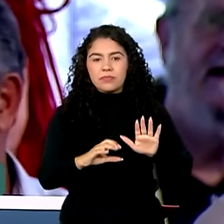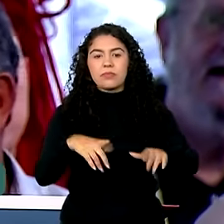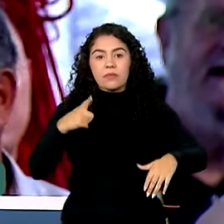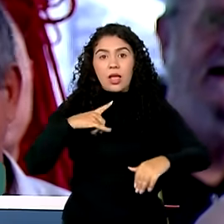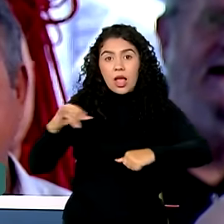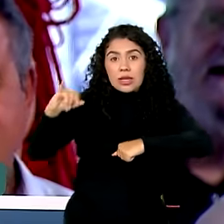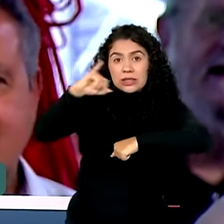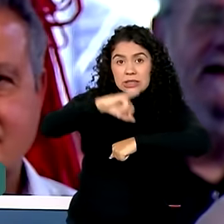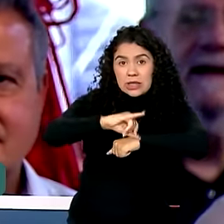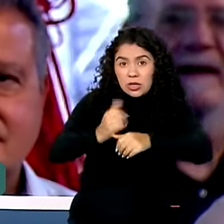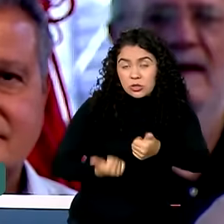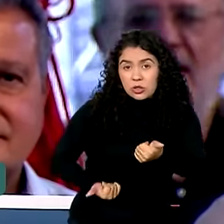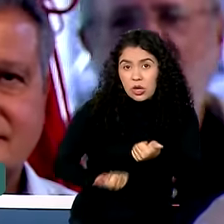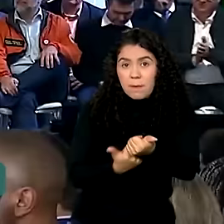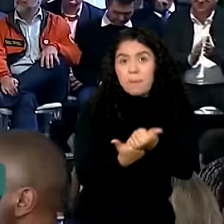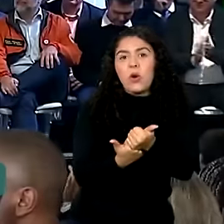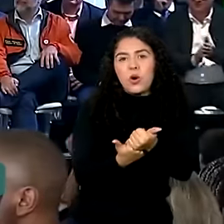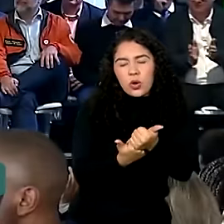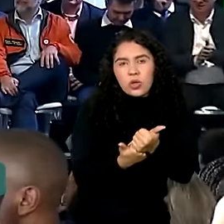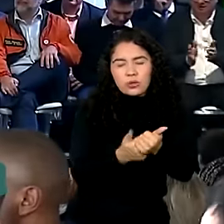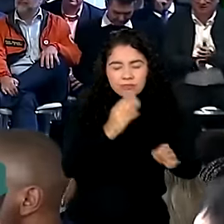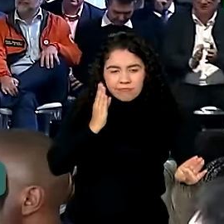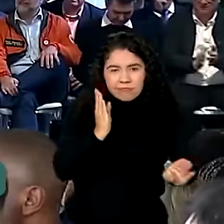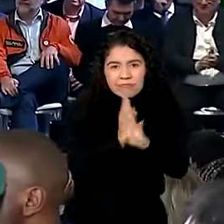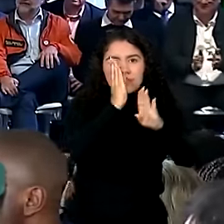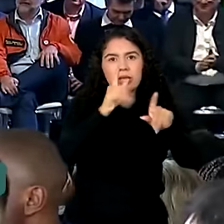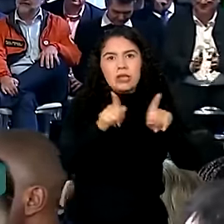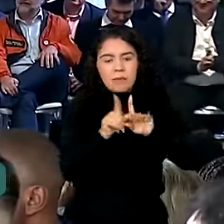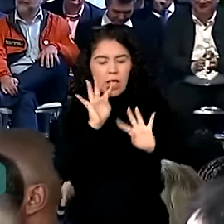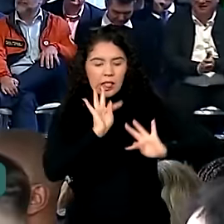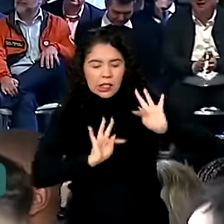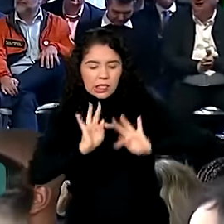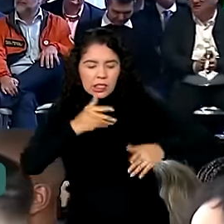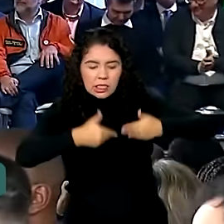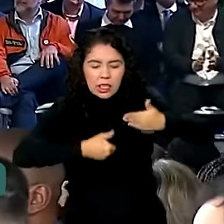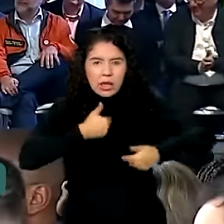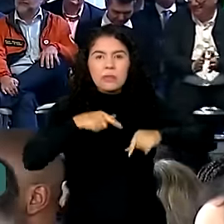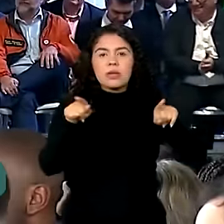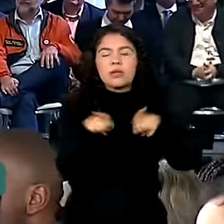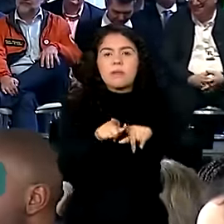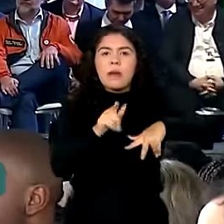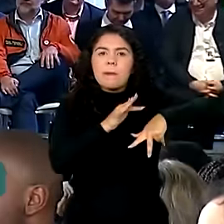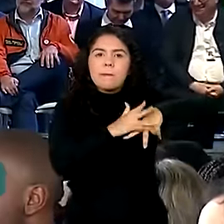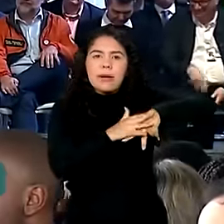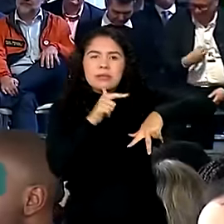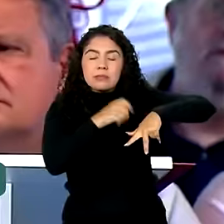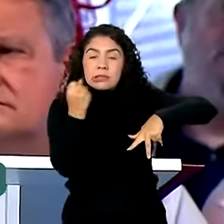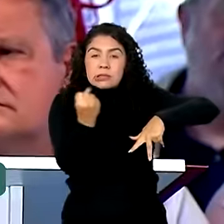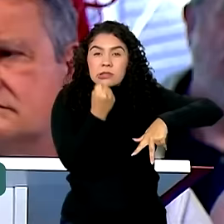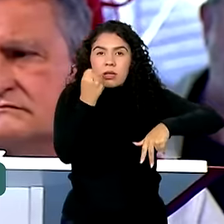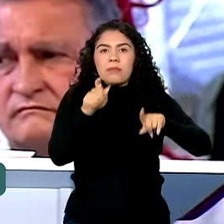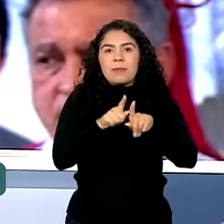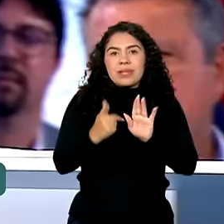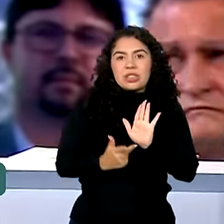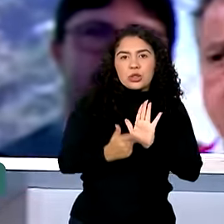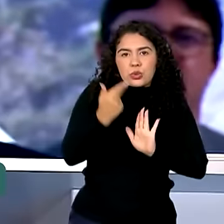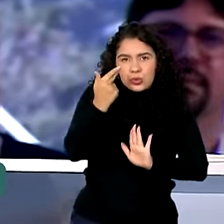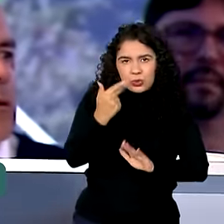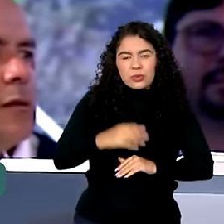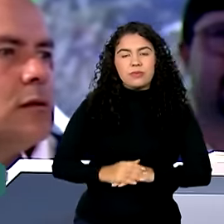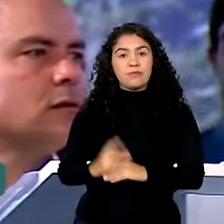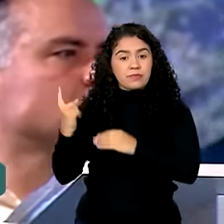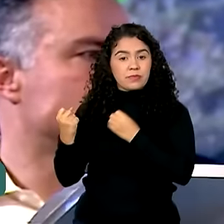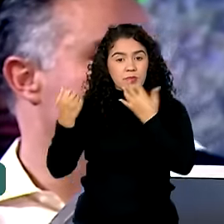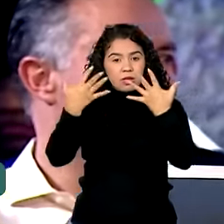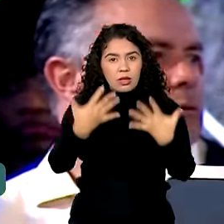de Apoio ao Diagnóstico e Terapia e o Centro de Atendimento ao Paciente Crítico e Cirúrgico. O Estado não tem que